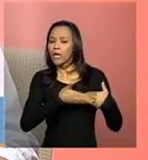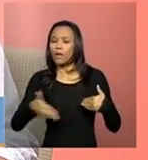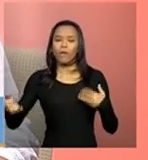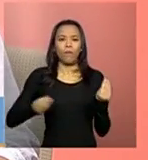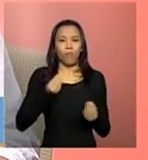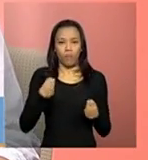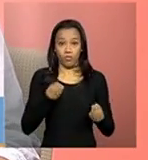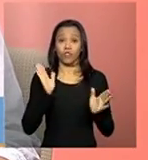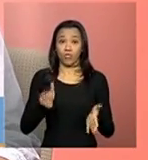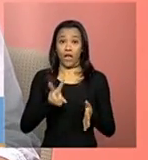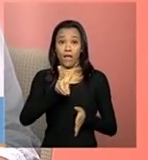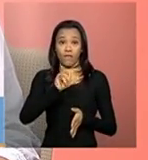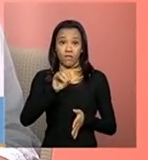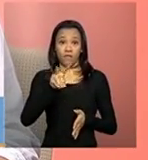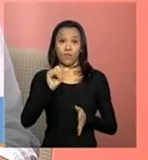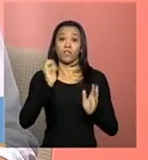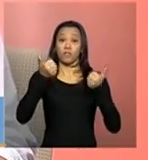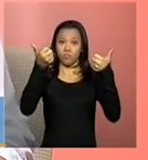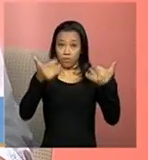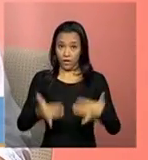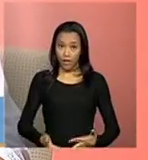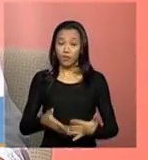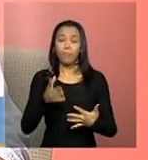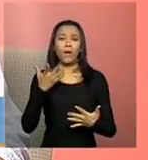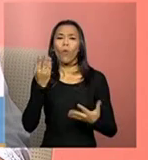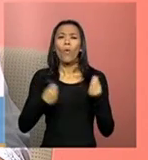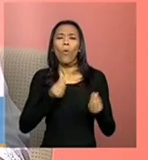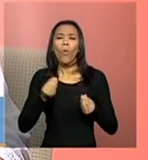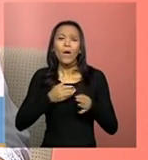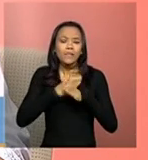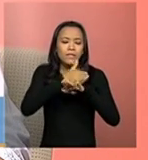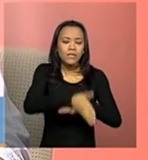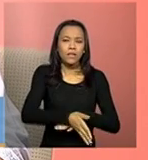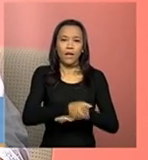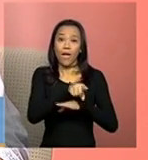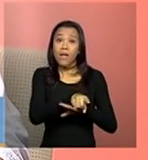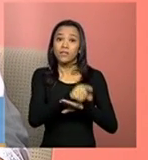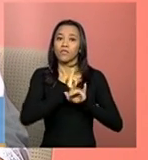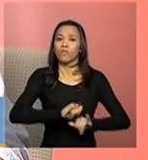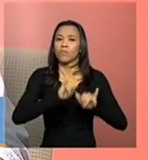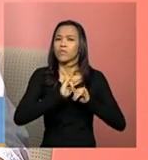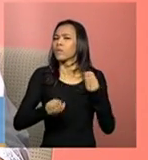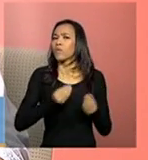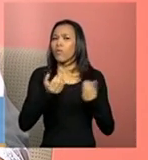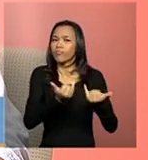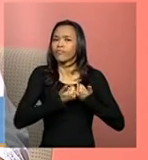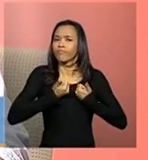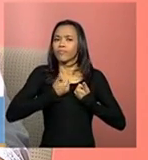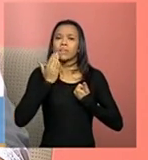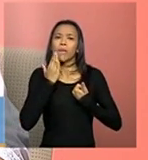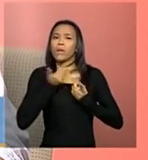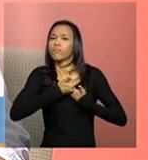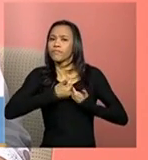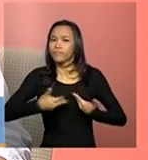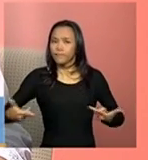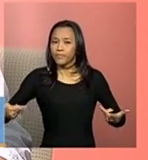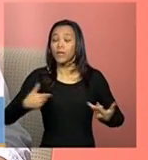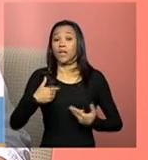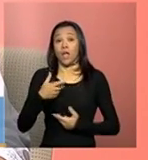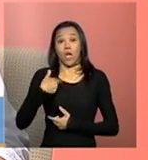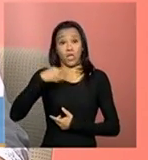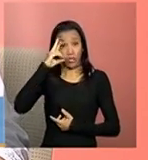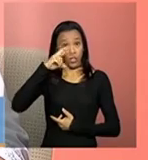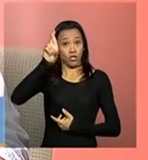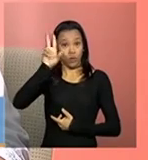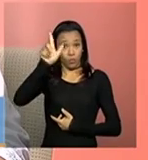bloco, que para acessar essas informações, o gestor pode mandar sua questão para o